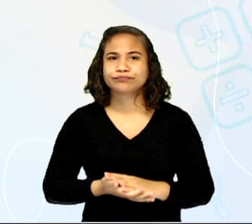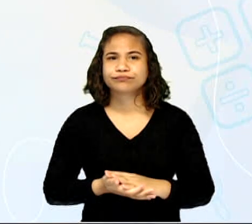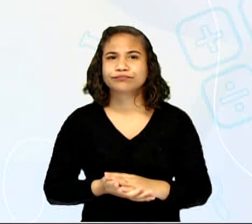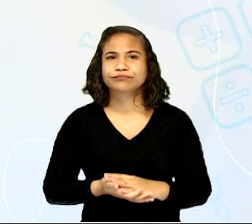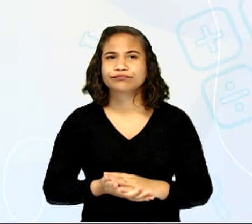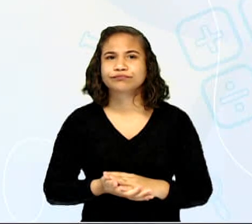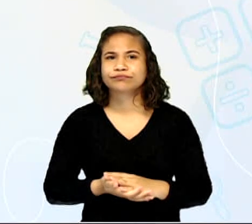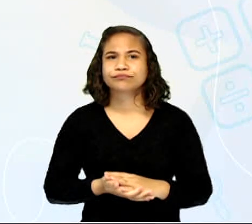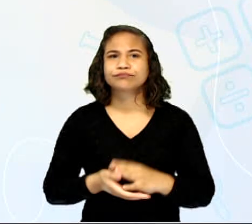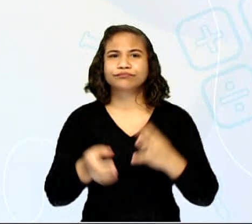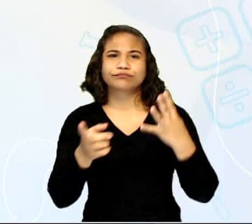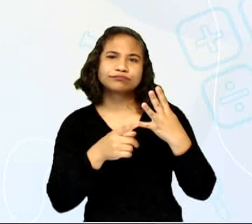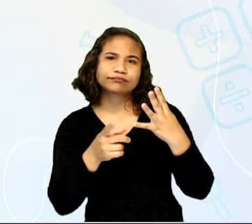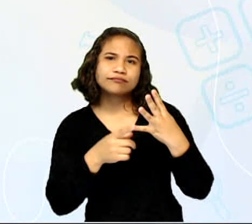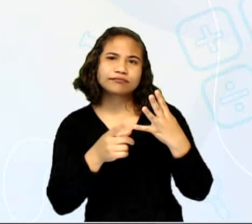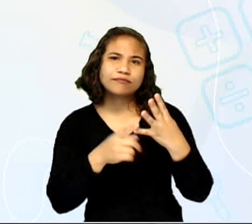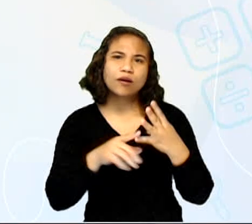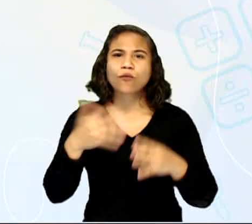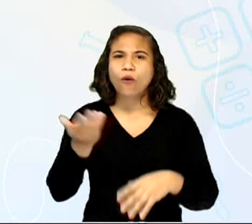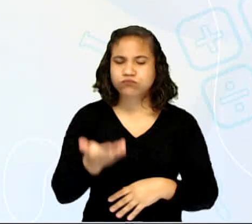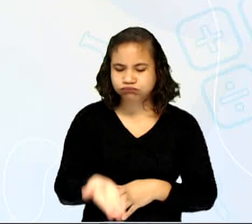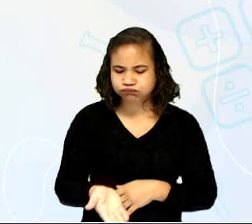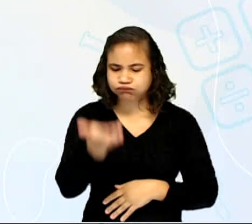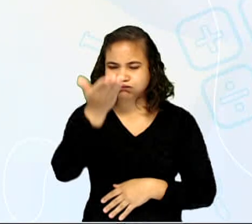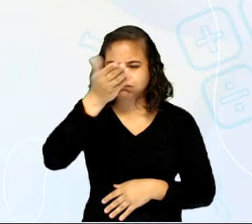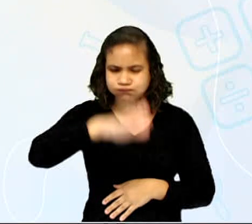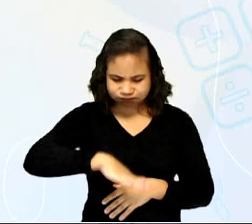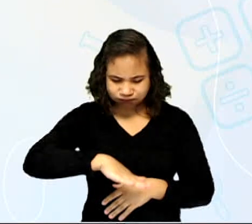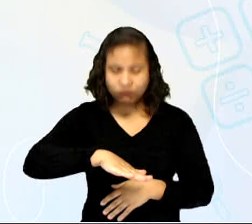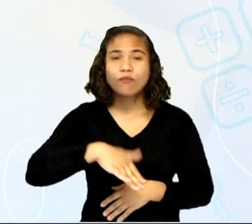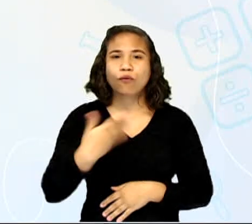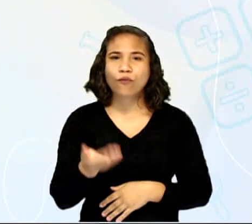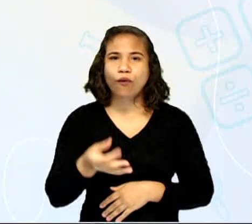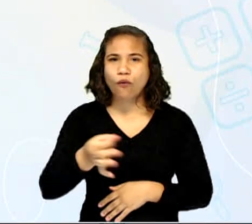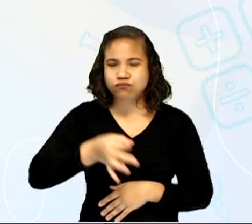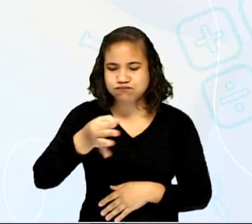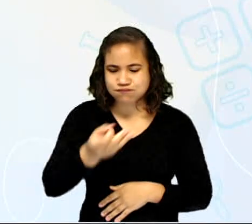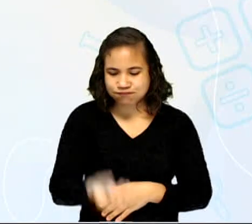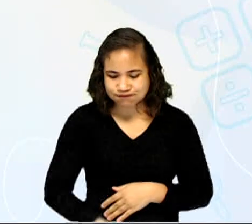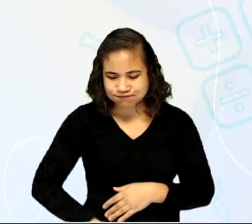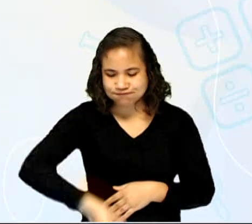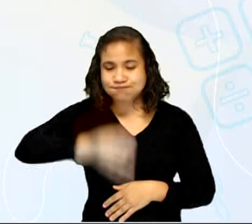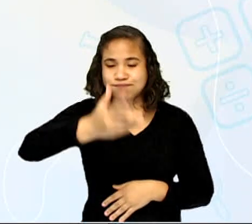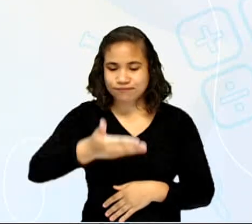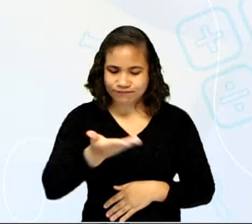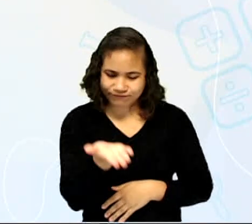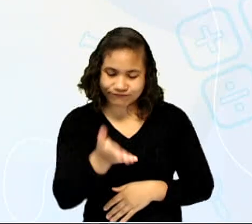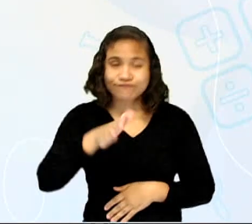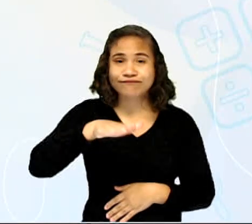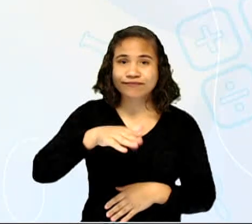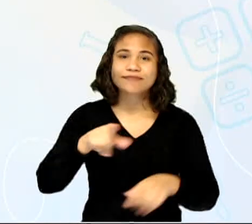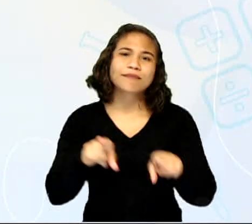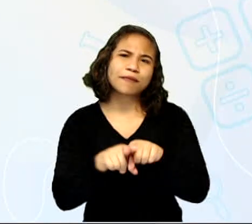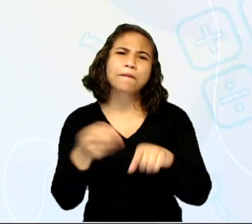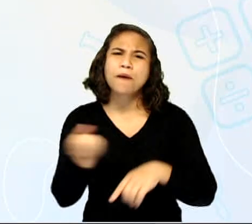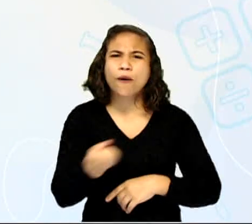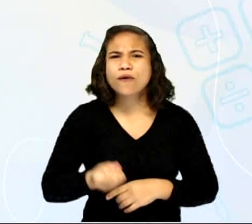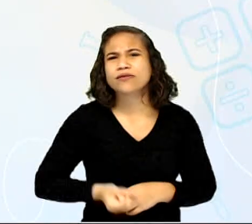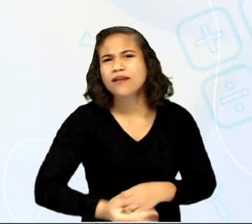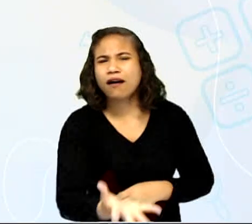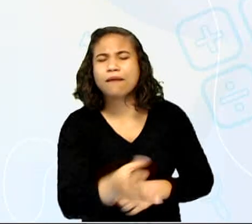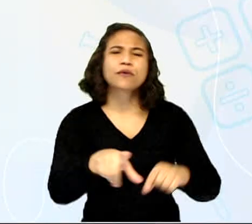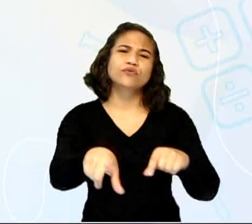Tire cara o coroa para ver quem vai sair primeiro. Ou você pode, já que tem um dado, você pode até